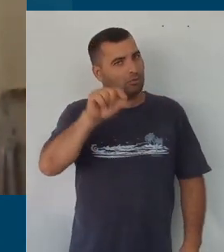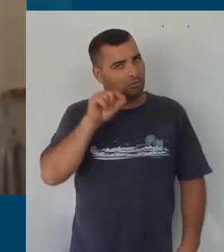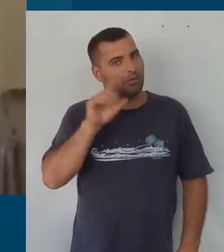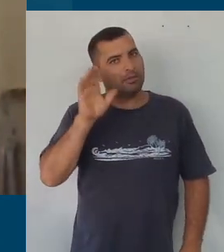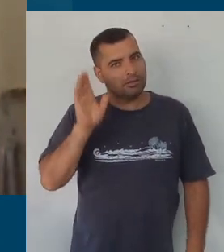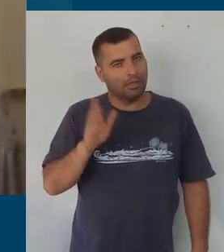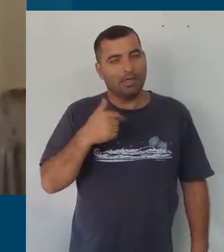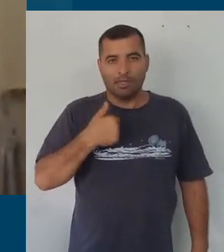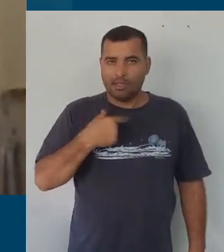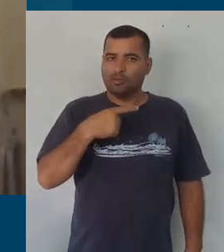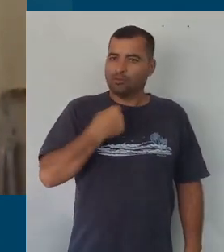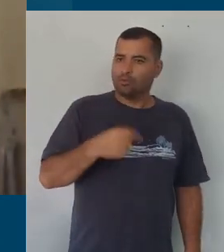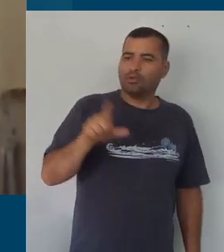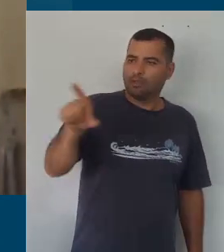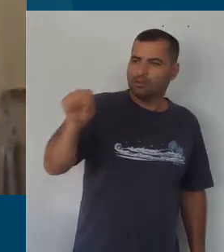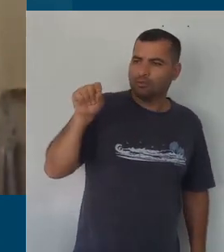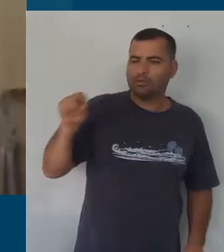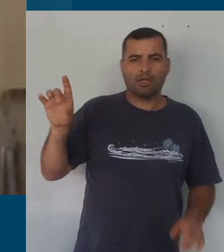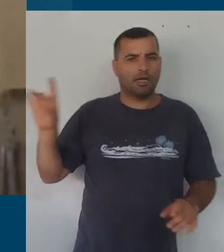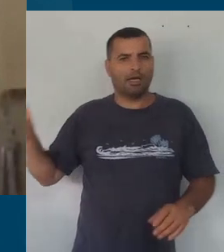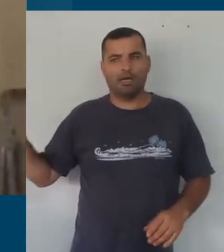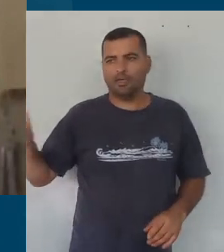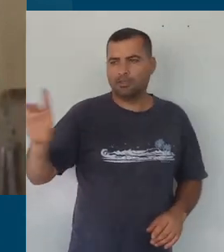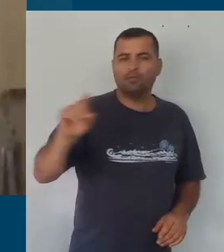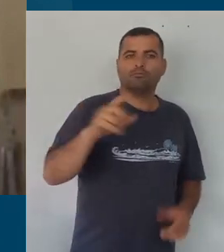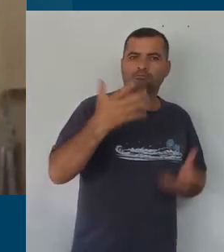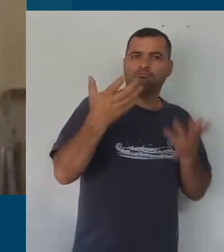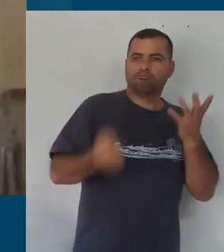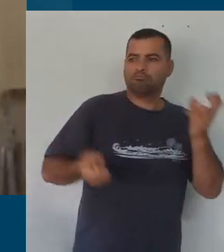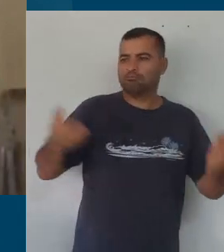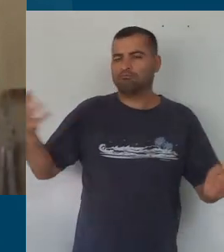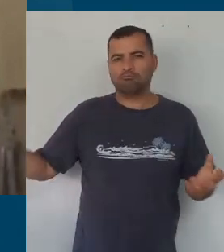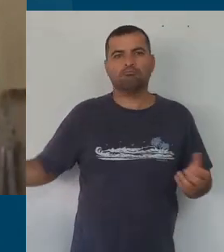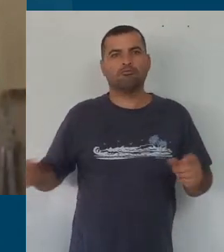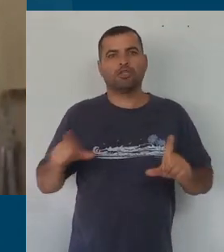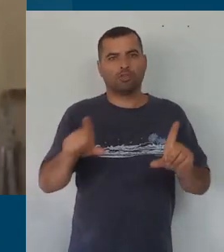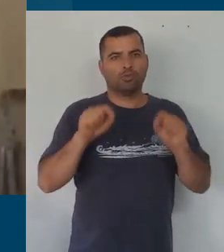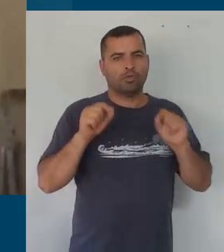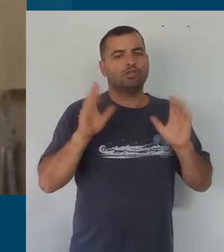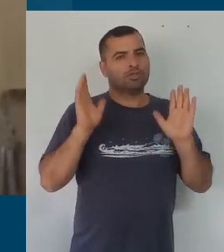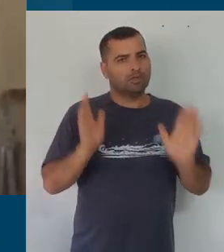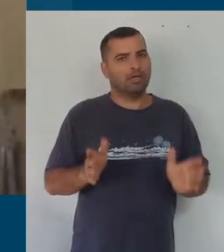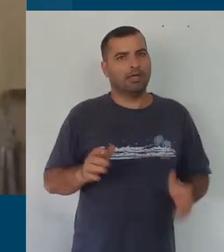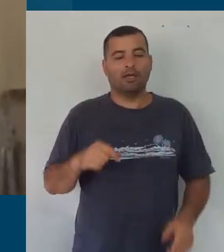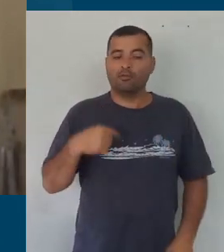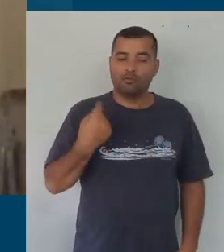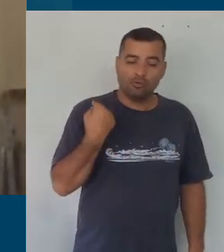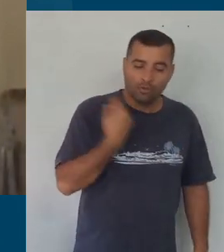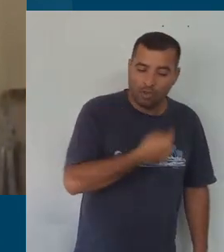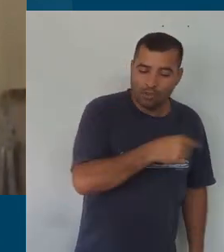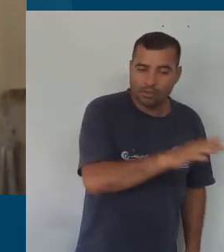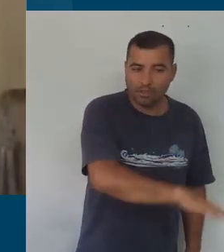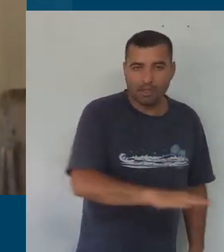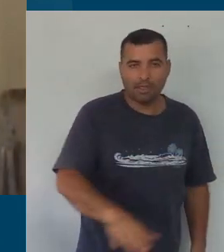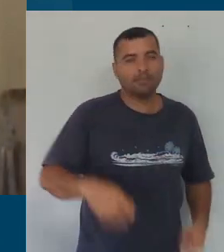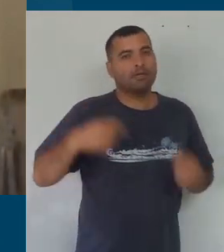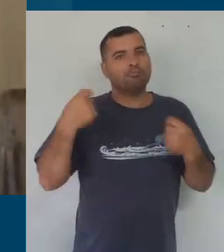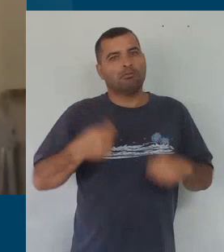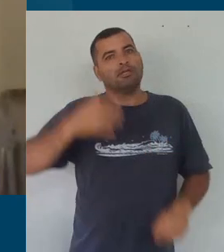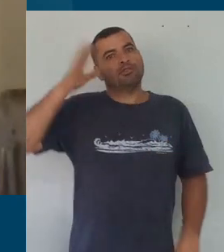escolhas de estar aqui, o professor César fez a escolha de estar ali, a professora Sônia, a professora Eliane, e as nossas crianças precisam ter o direito